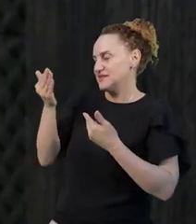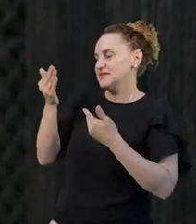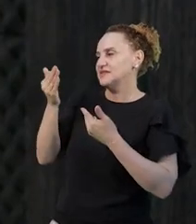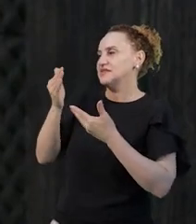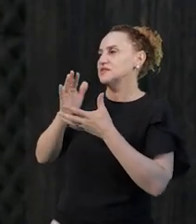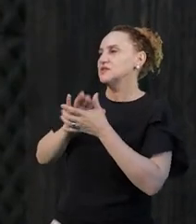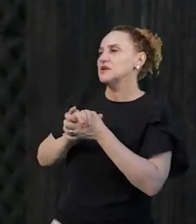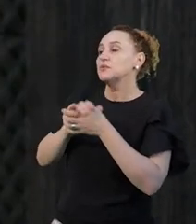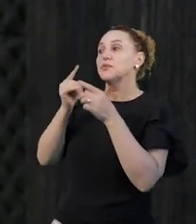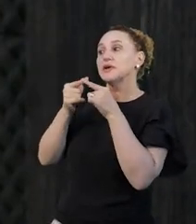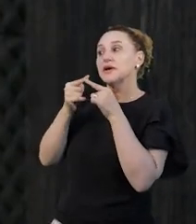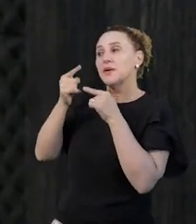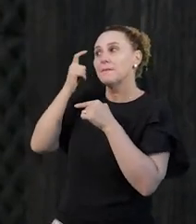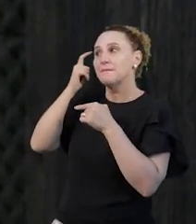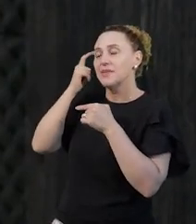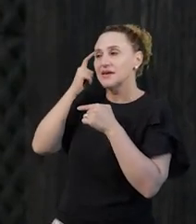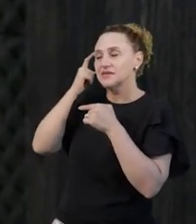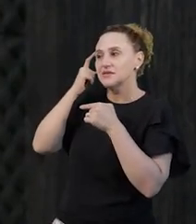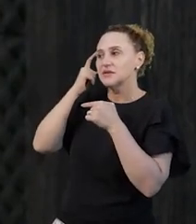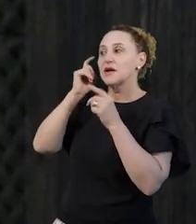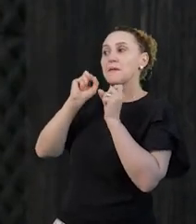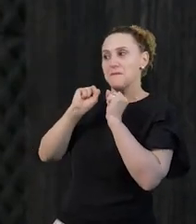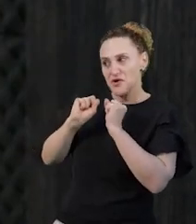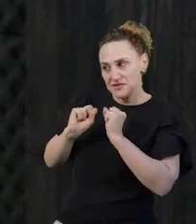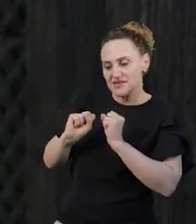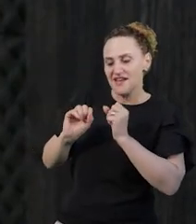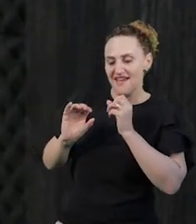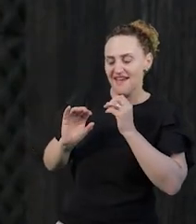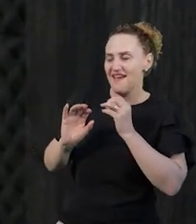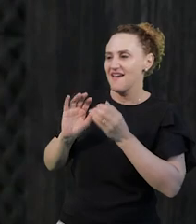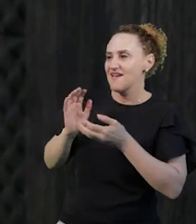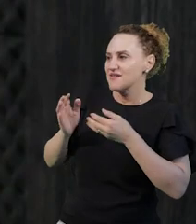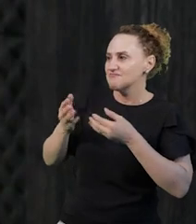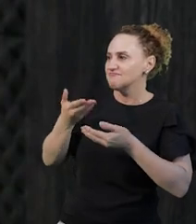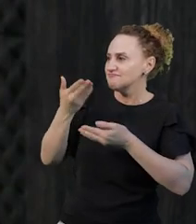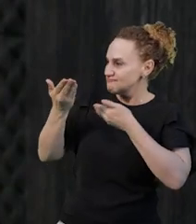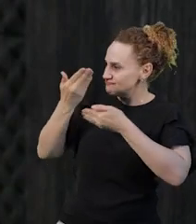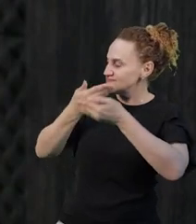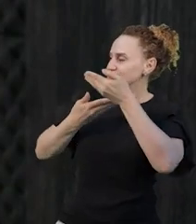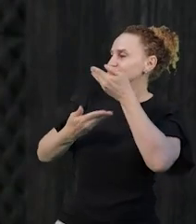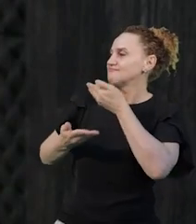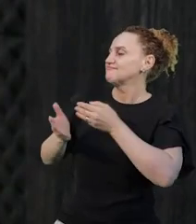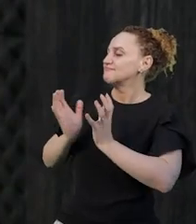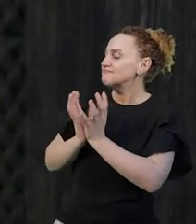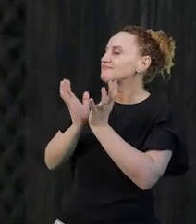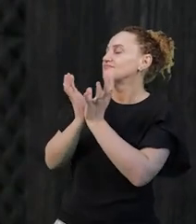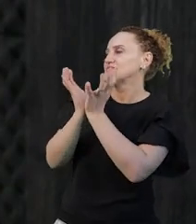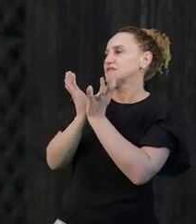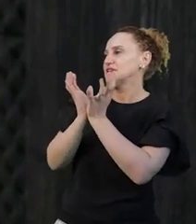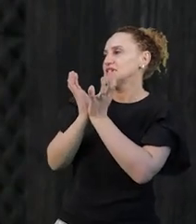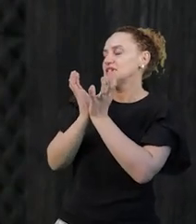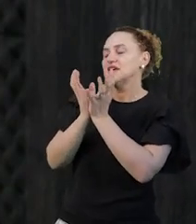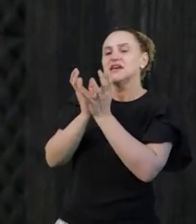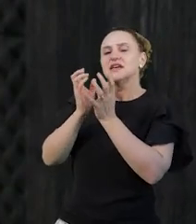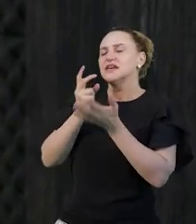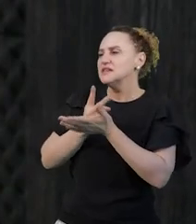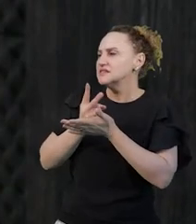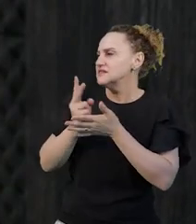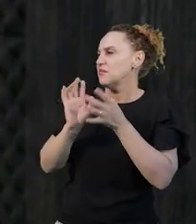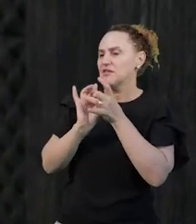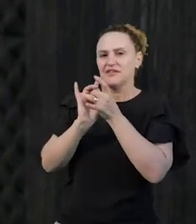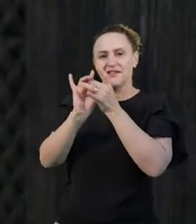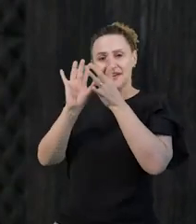que eu penso assim que podemos contribuir, e me colocando à disposição, para se eles quiserem